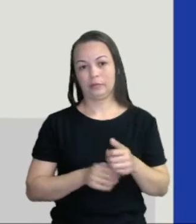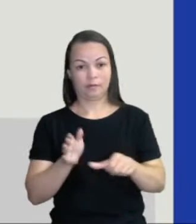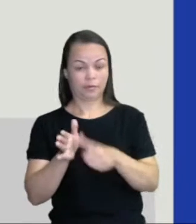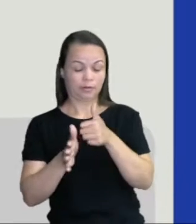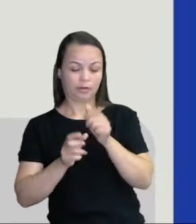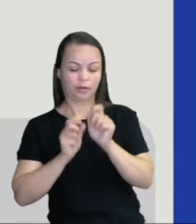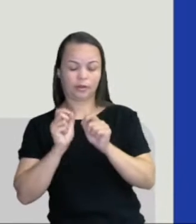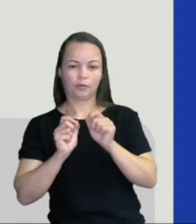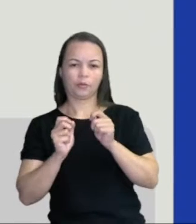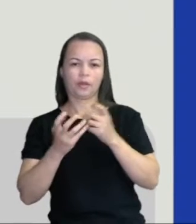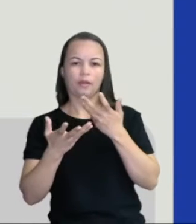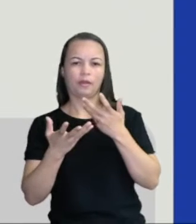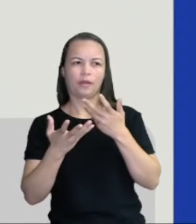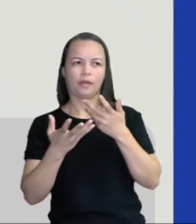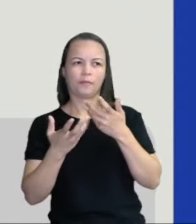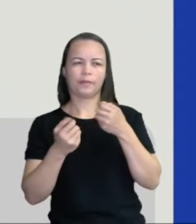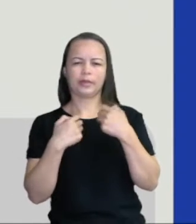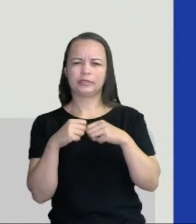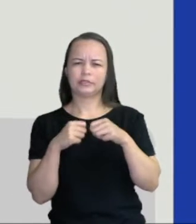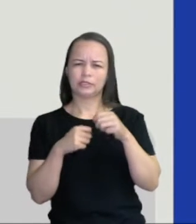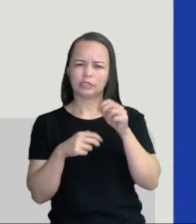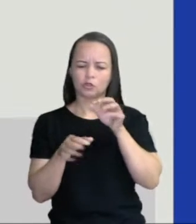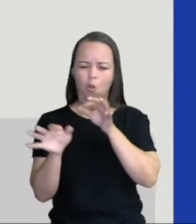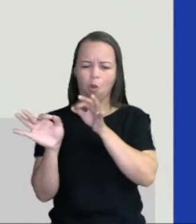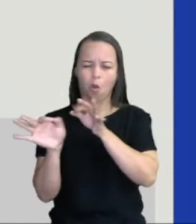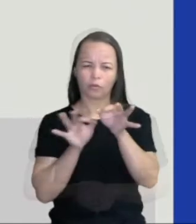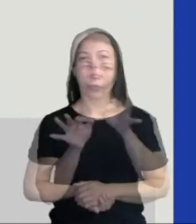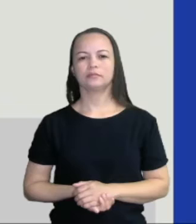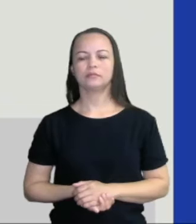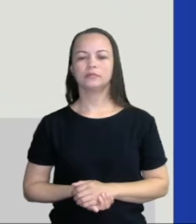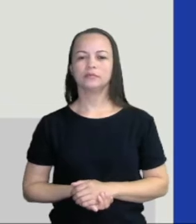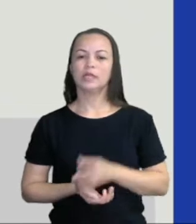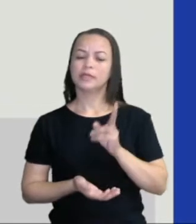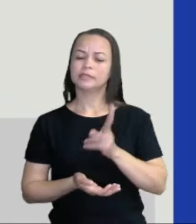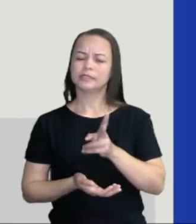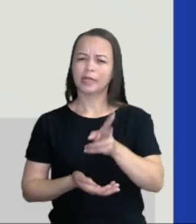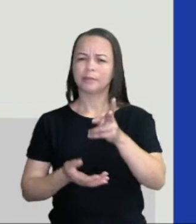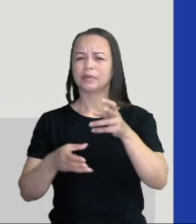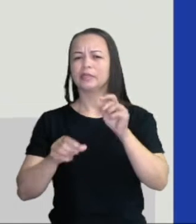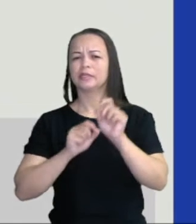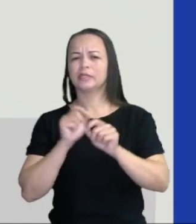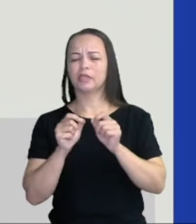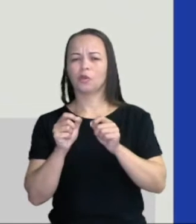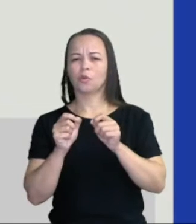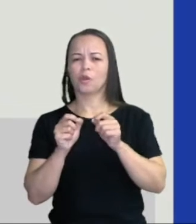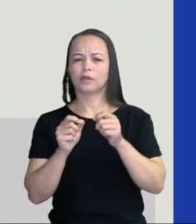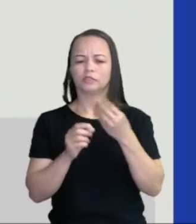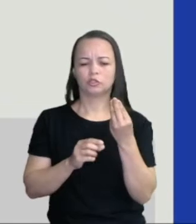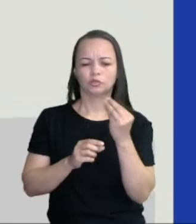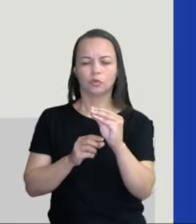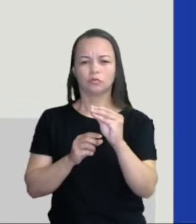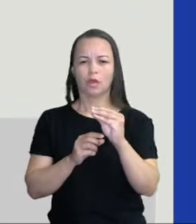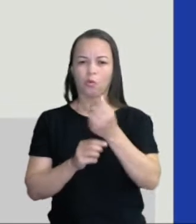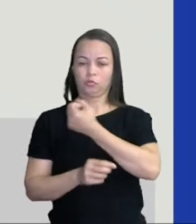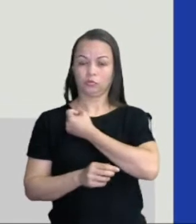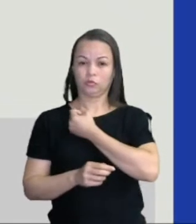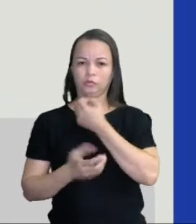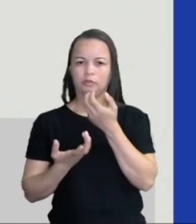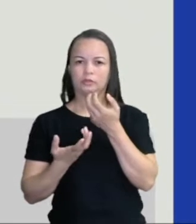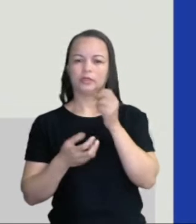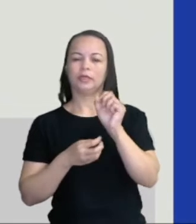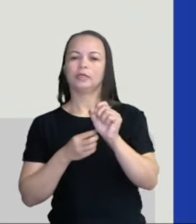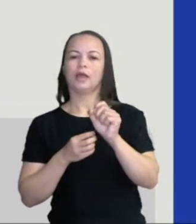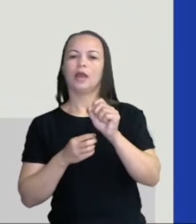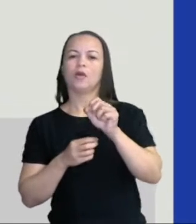reagrupamento, eu preciso analisar a ordem das unidades. Toda vez que eu adicionar um número, que na ordem das